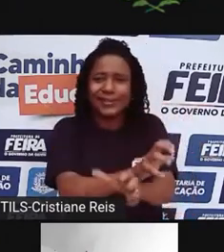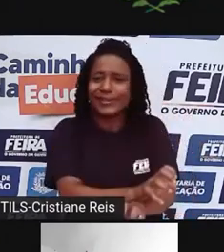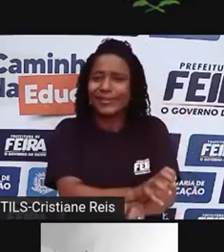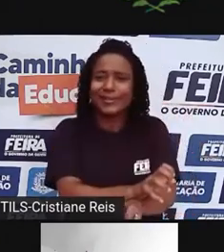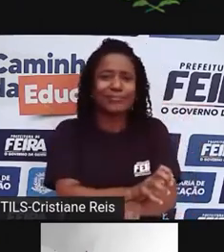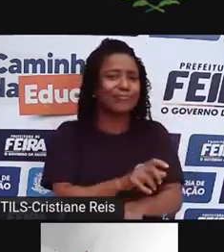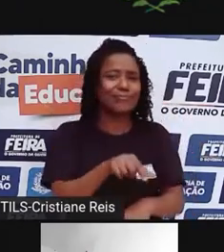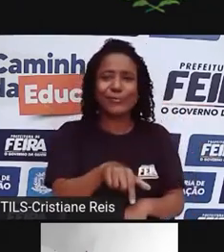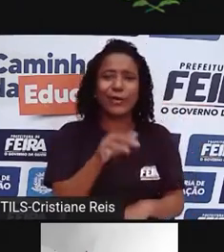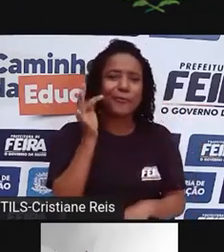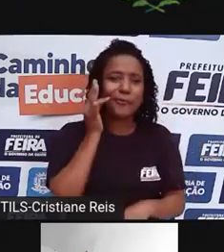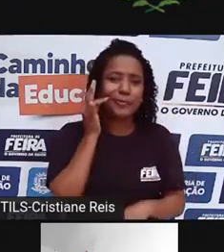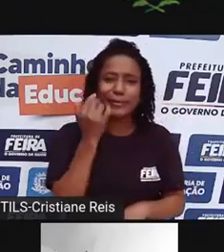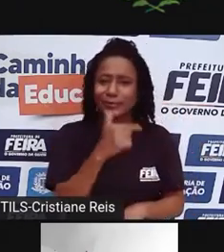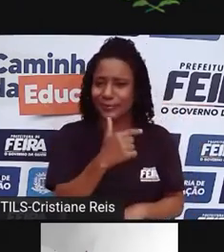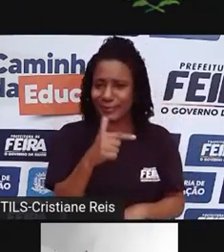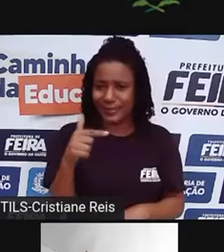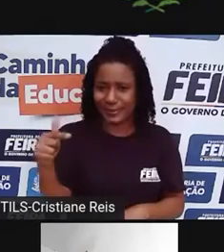Enfim,